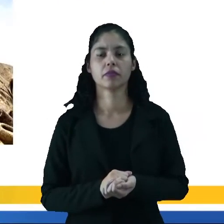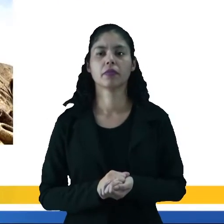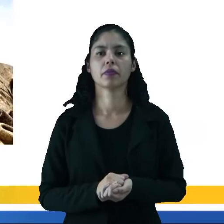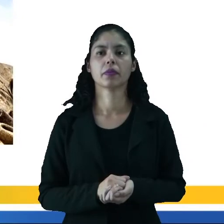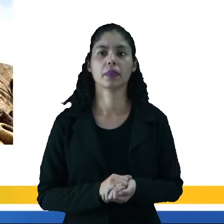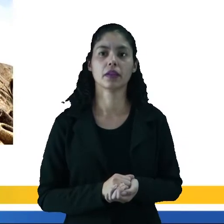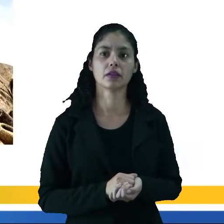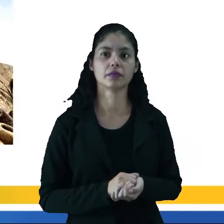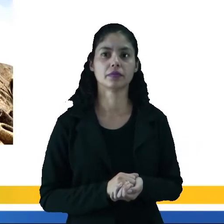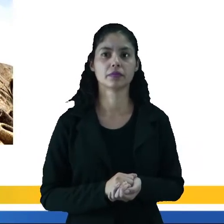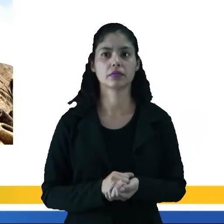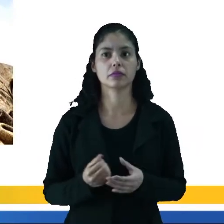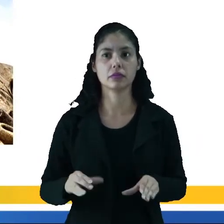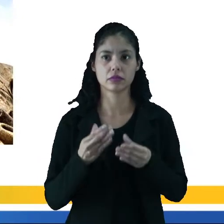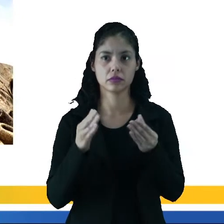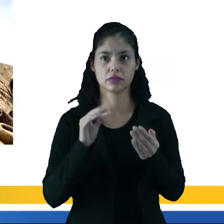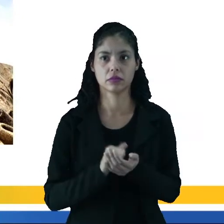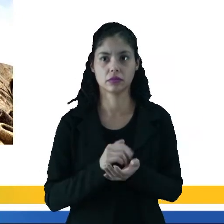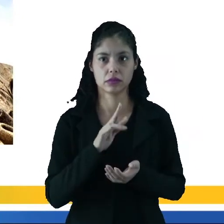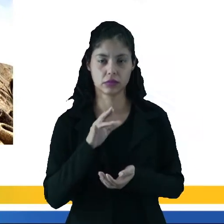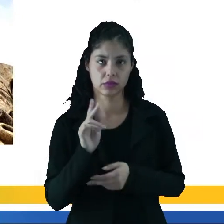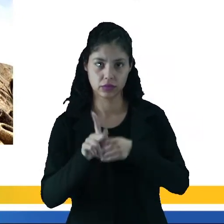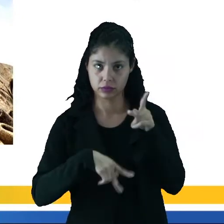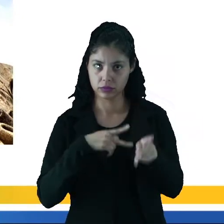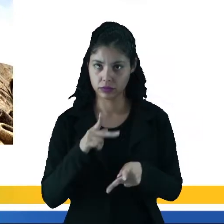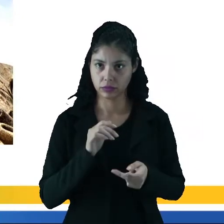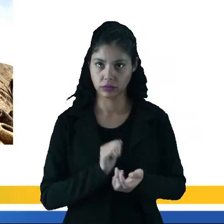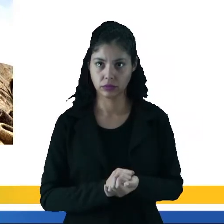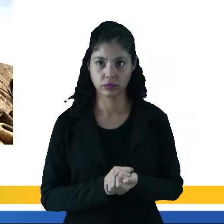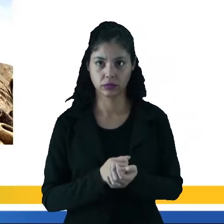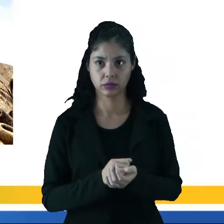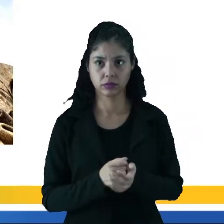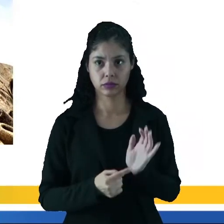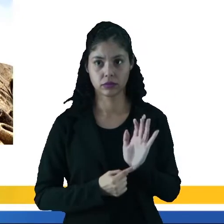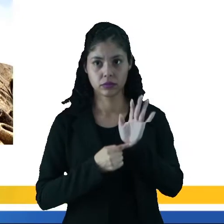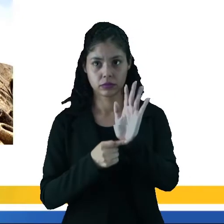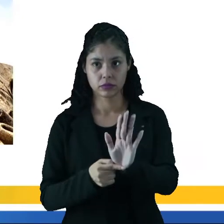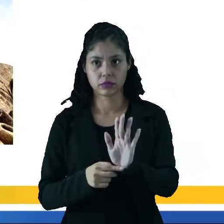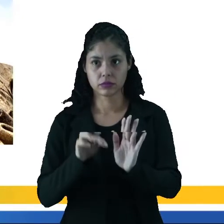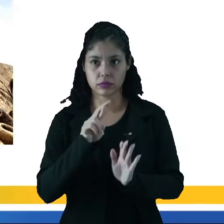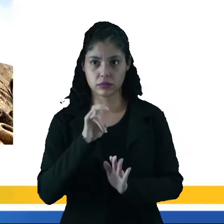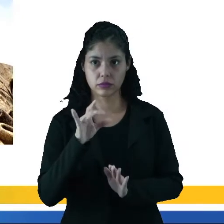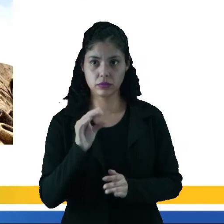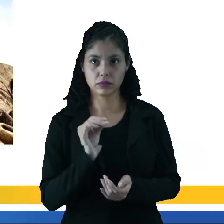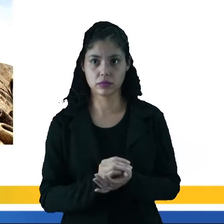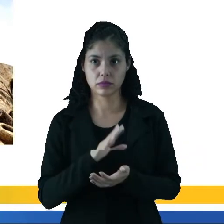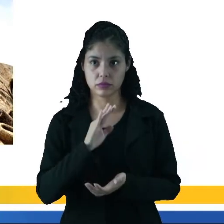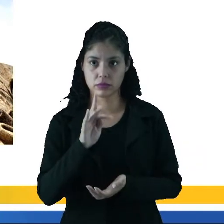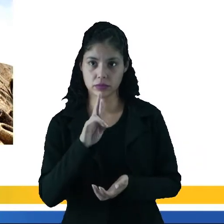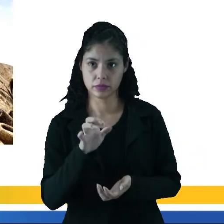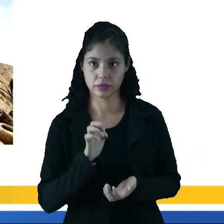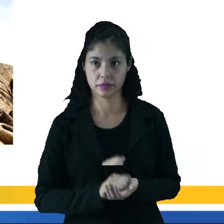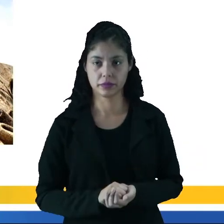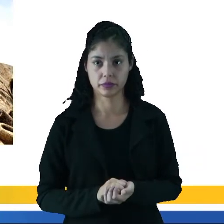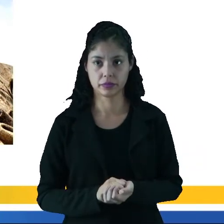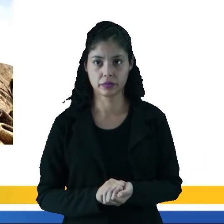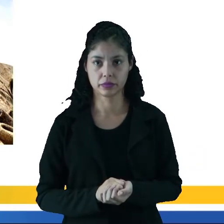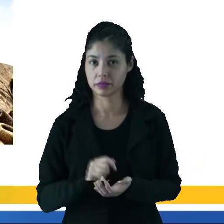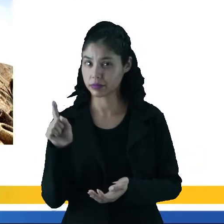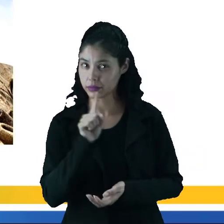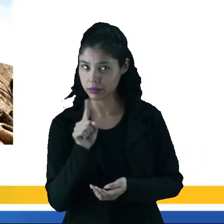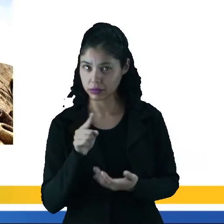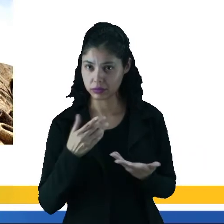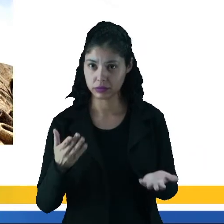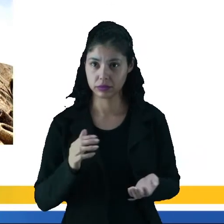Vamos lá. Modelar imagens sacras com feições populares? Apresentar com realismo a corte? A